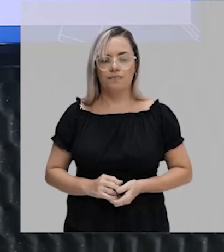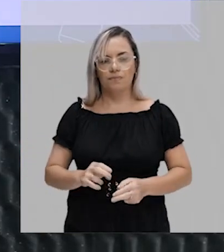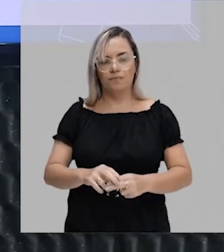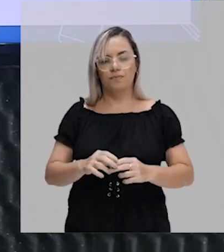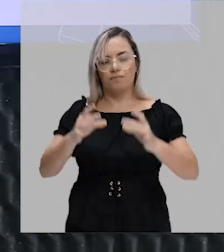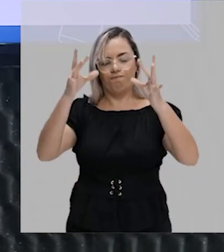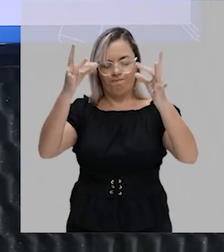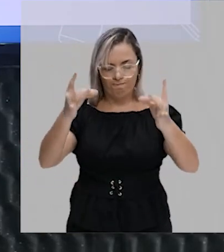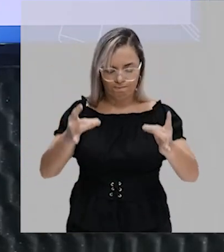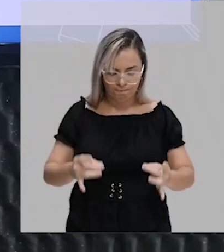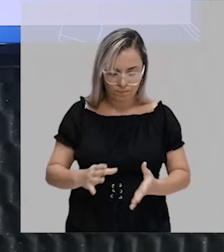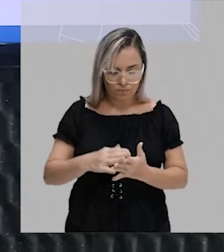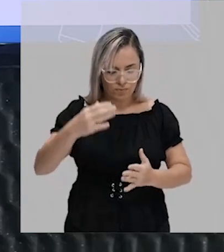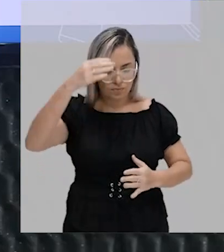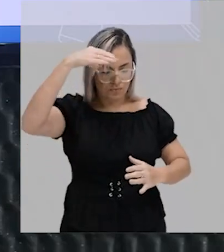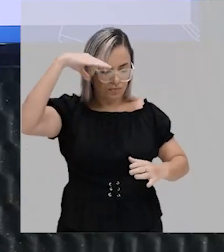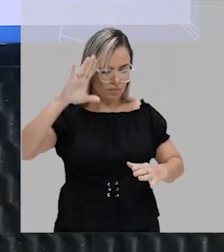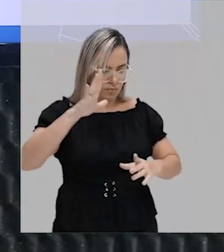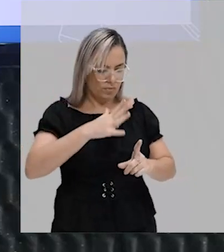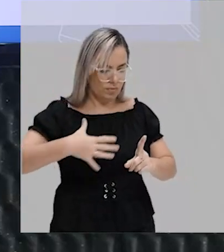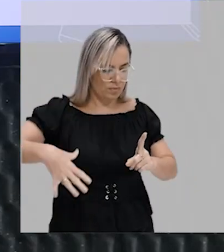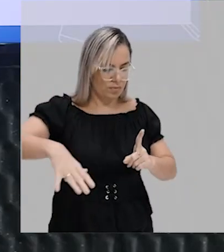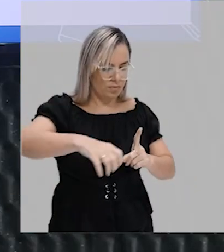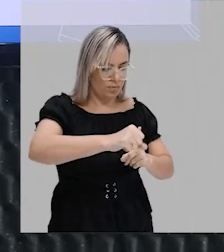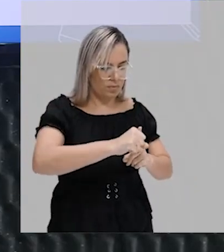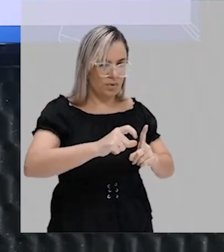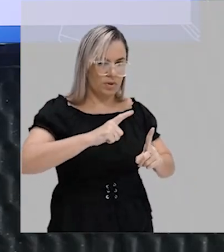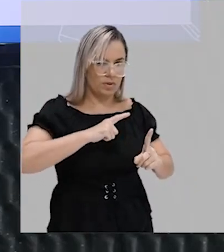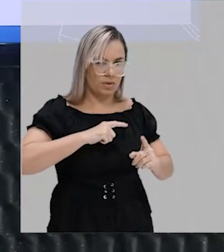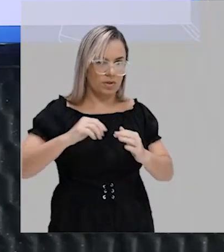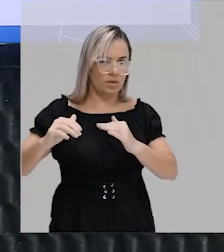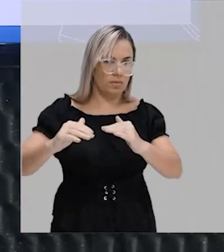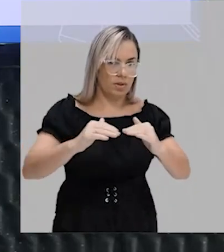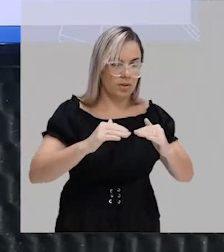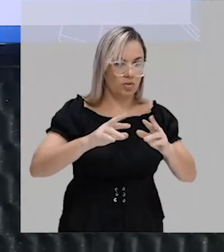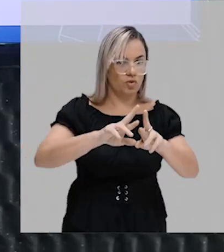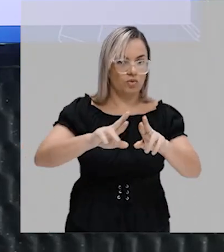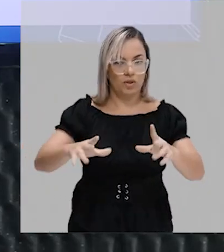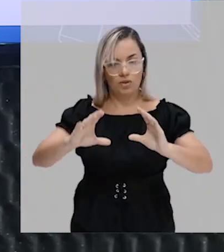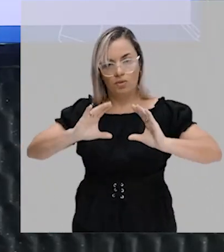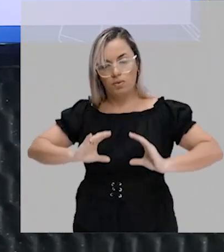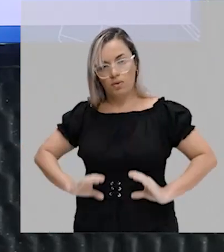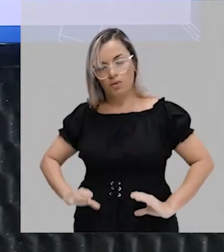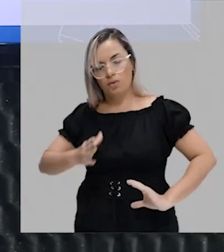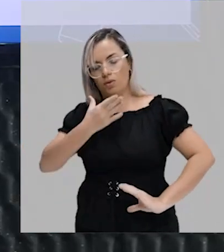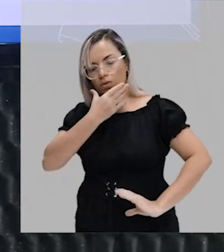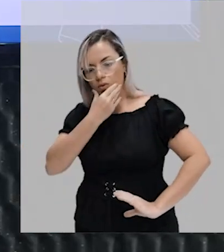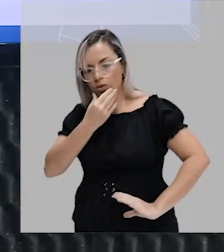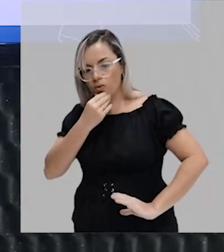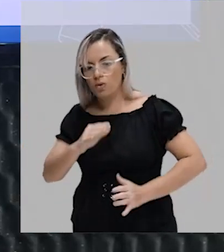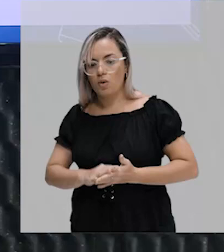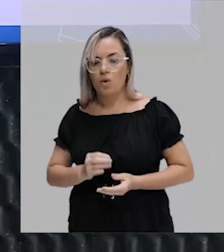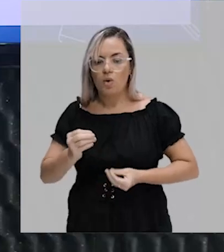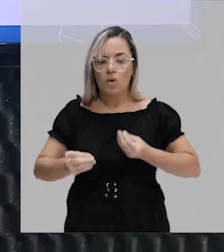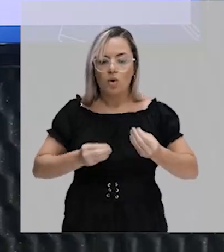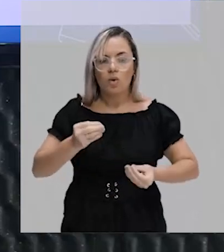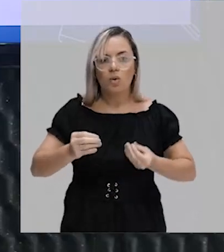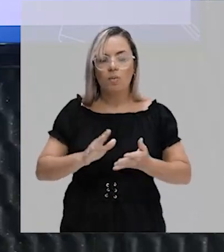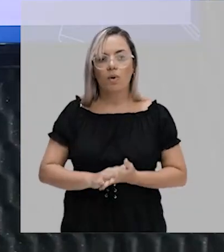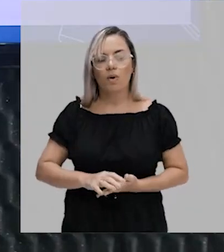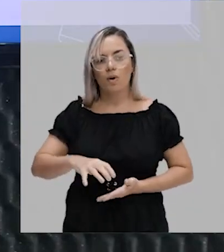de cada sociedade, existe um padrão diferente de comportamento masculino. Determinando, portanto,